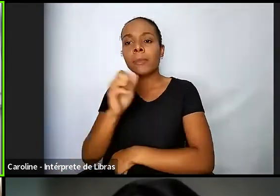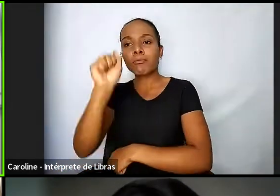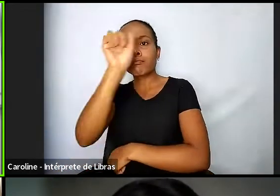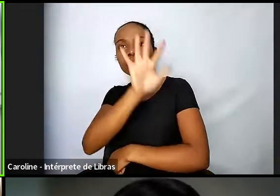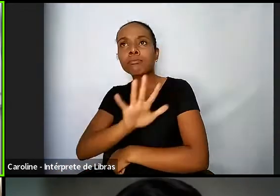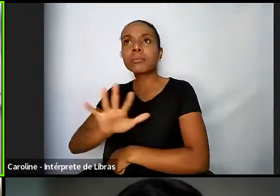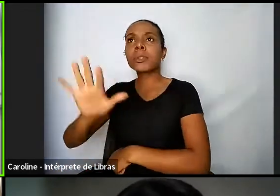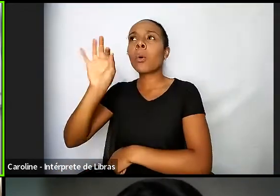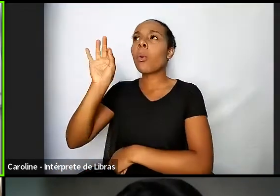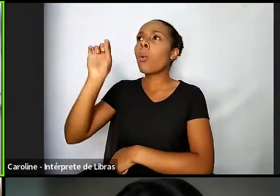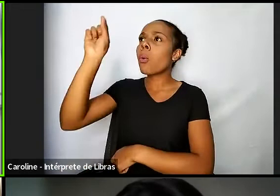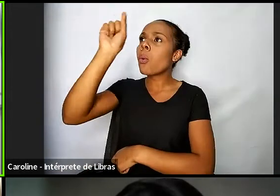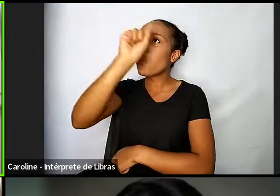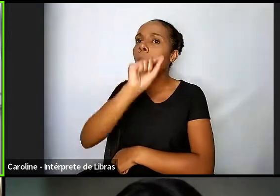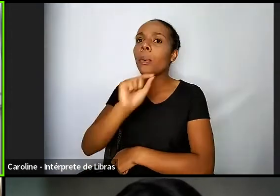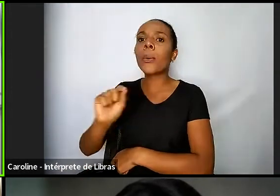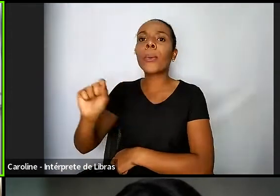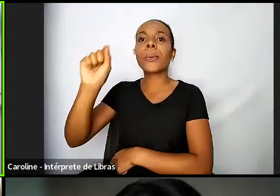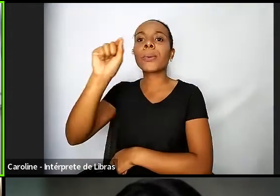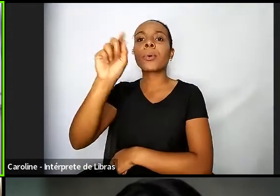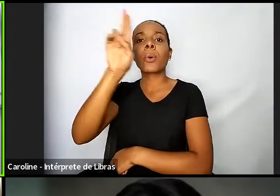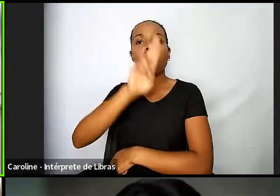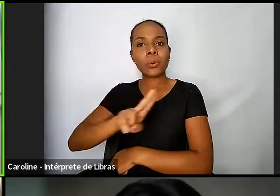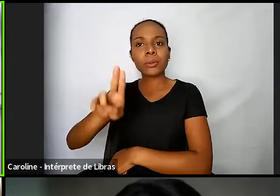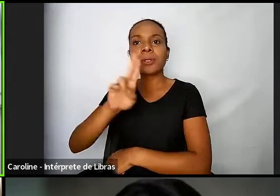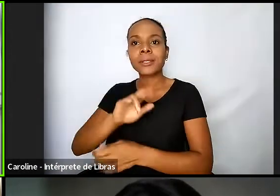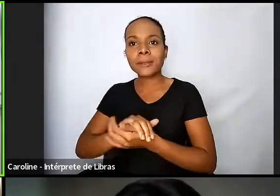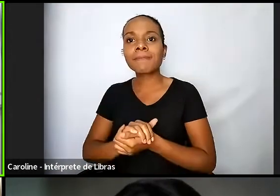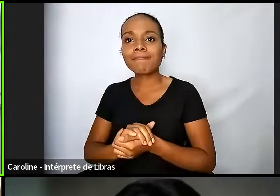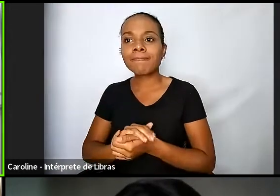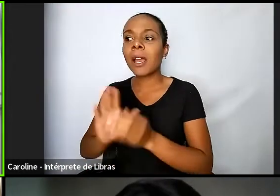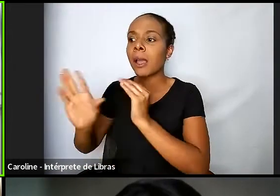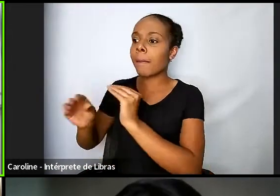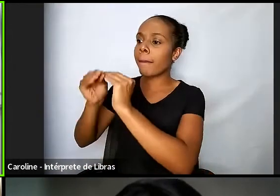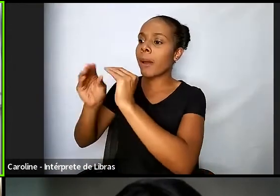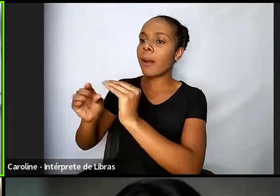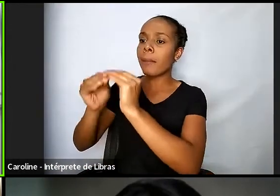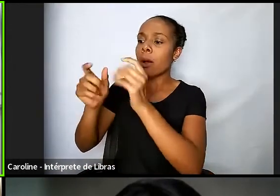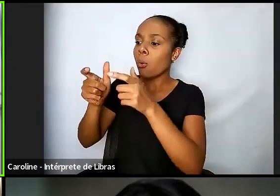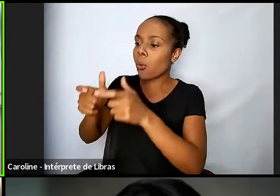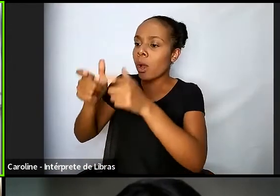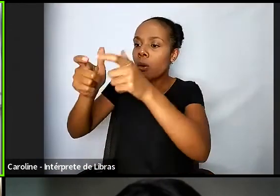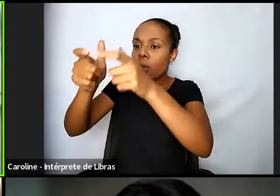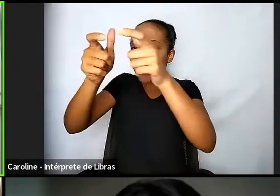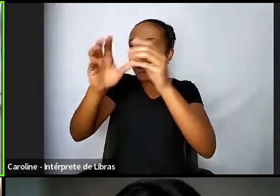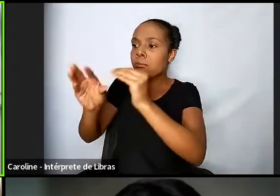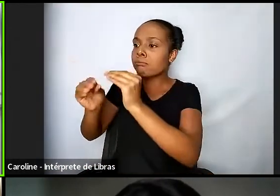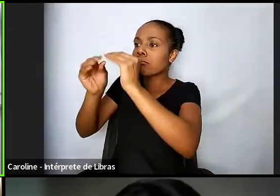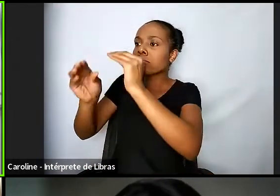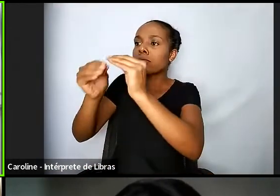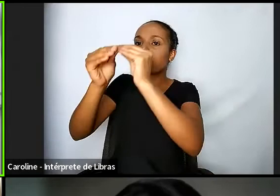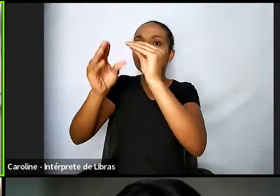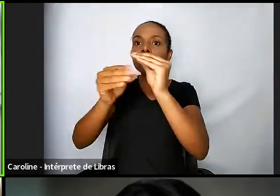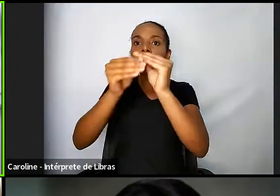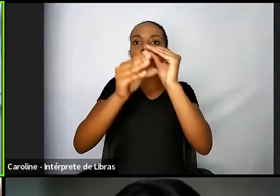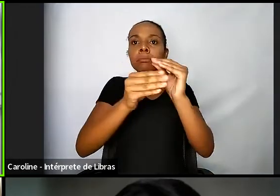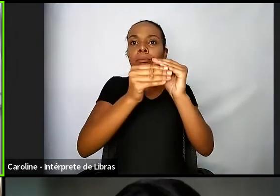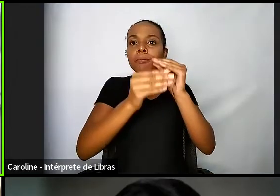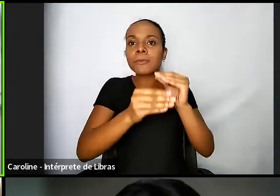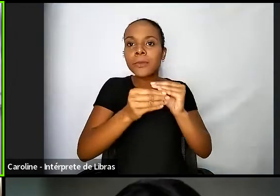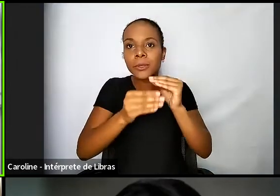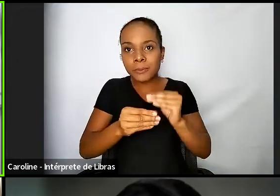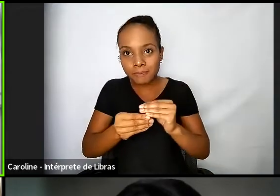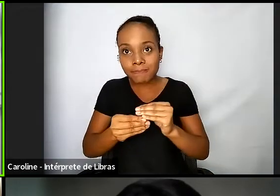localmente ele é alimentado para que essa política seja feita em âmbito nacional que foi o que o CNJ